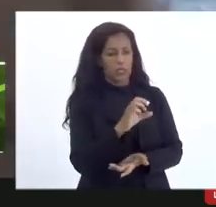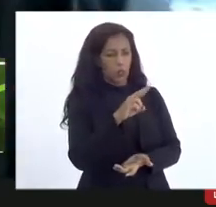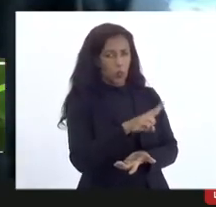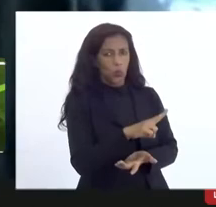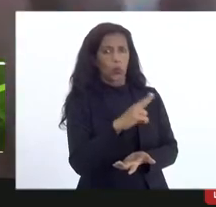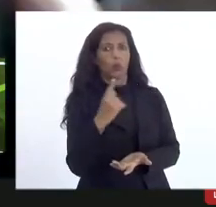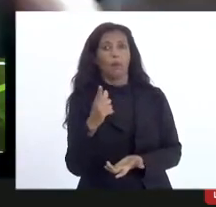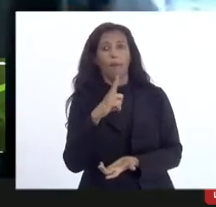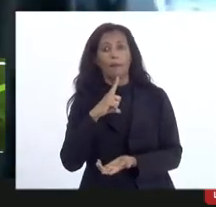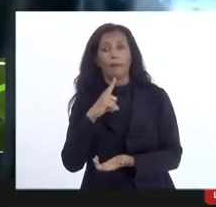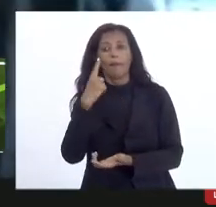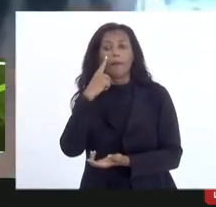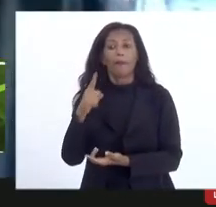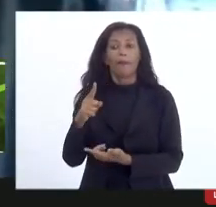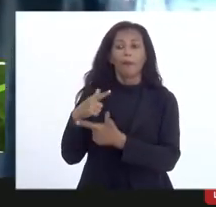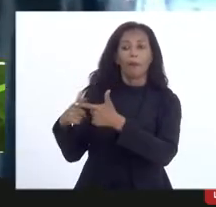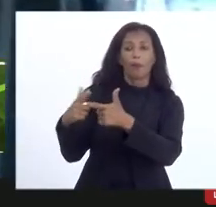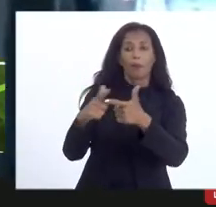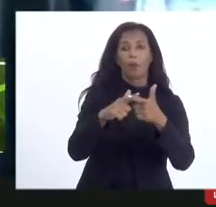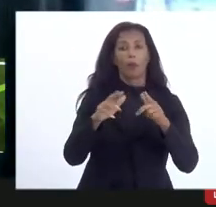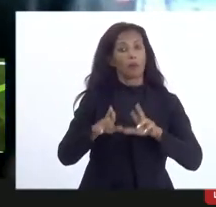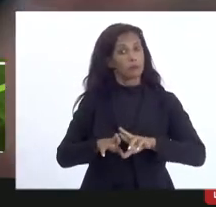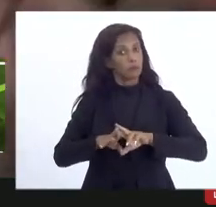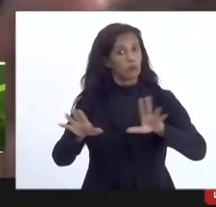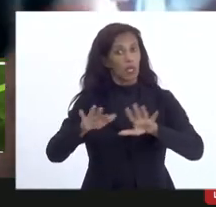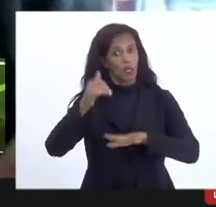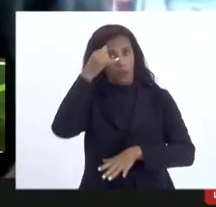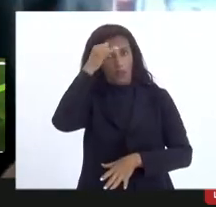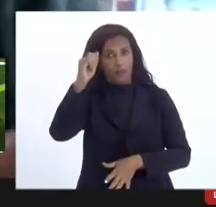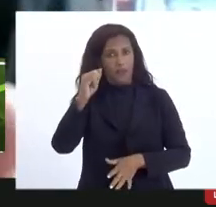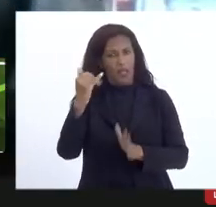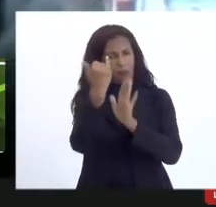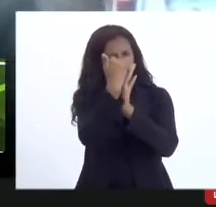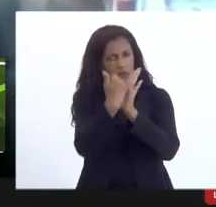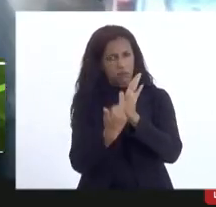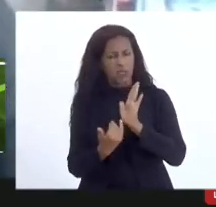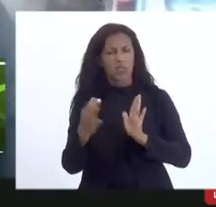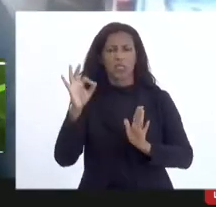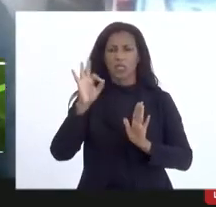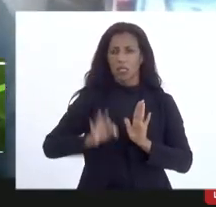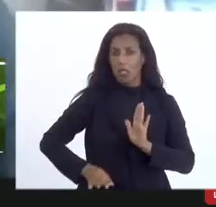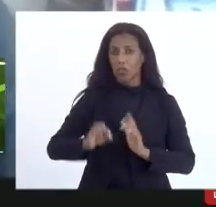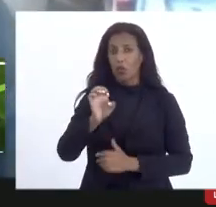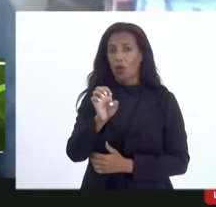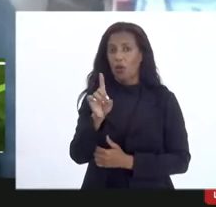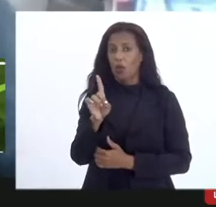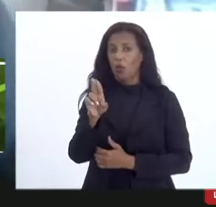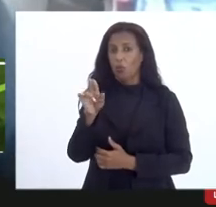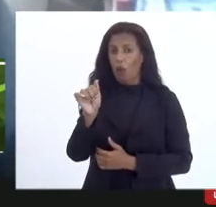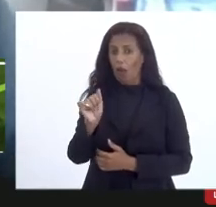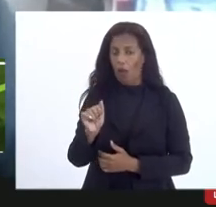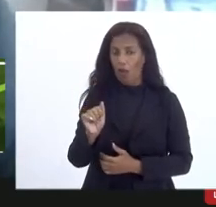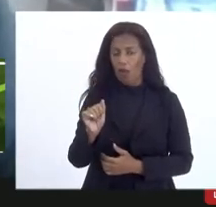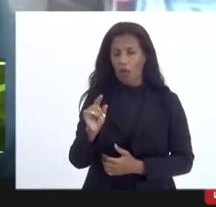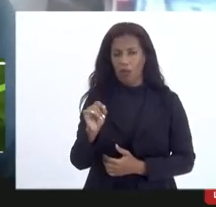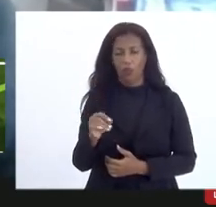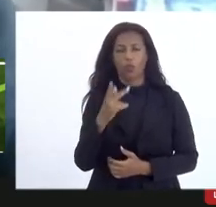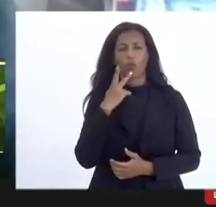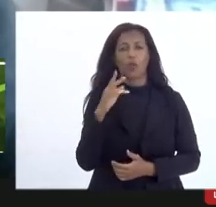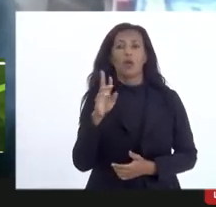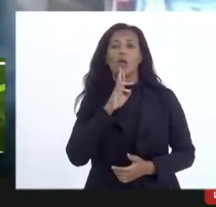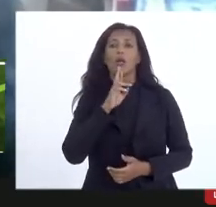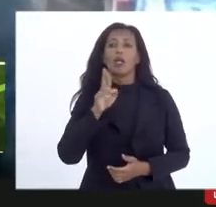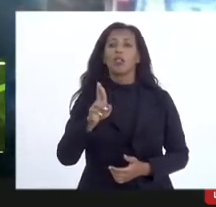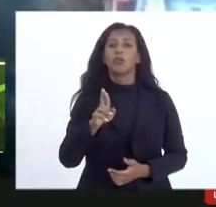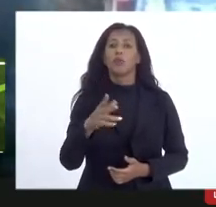não ter o problema que teve o outro a gente quer fazer tudo certinho o Eduardo por exemplo respondendo a uma das questões